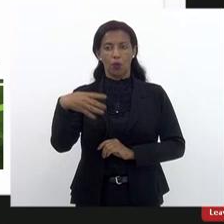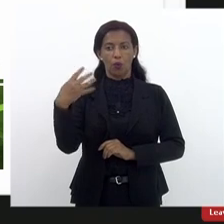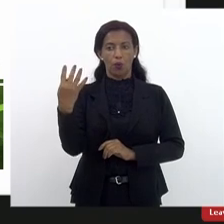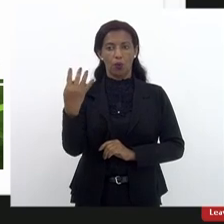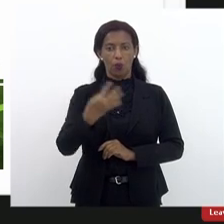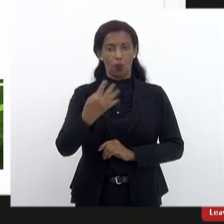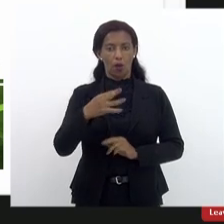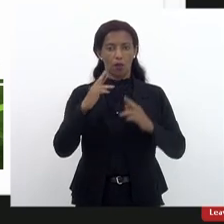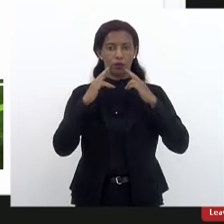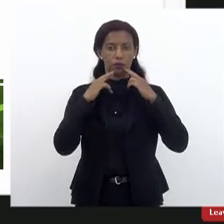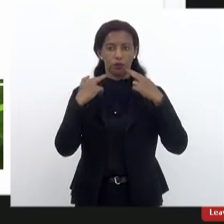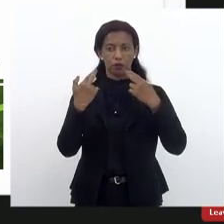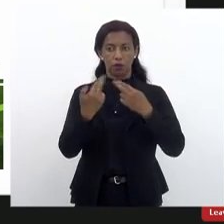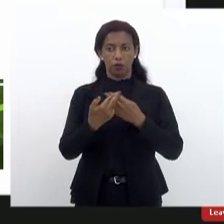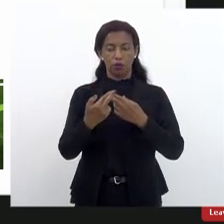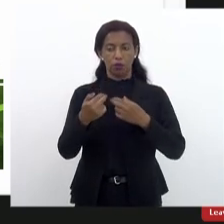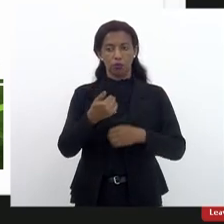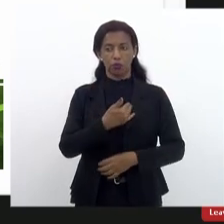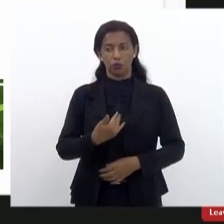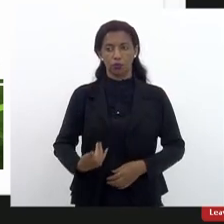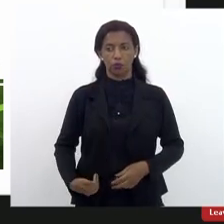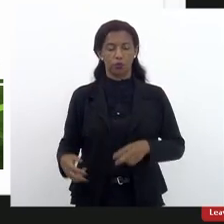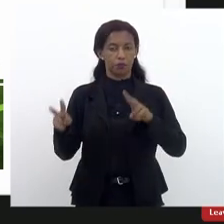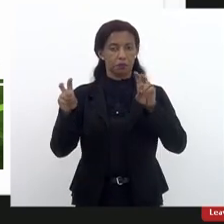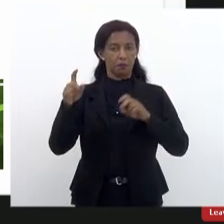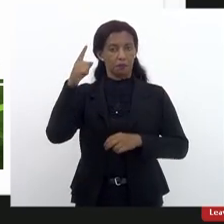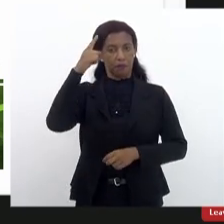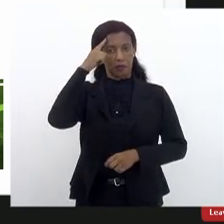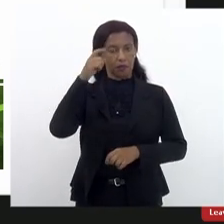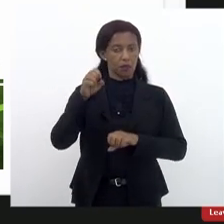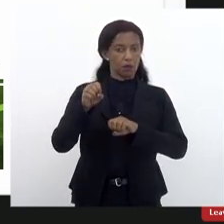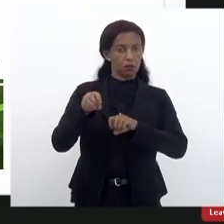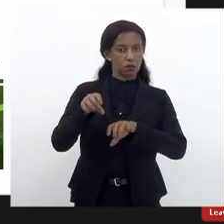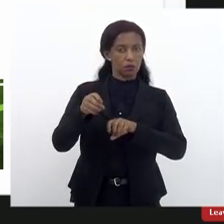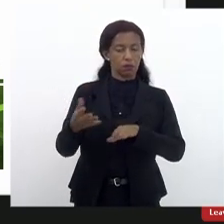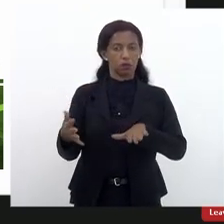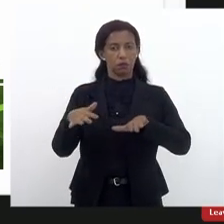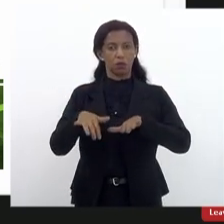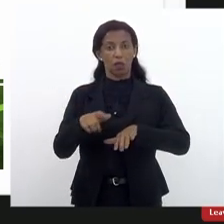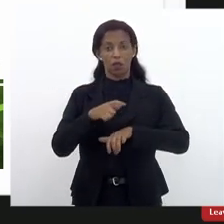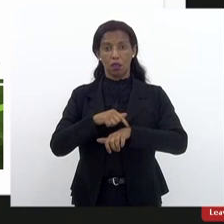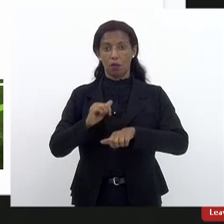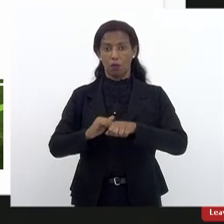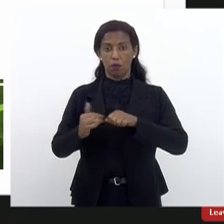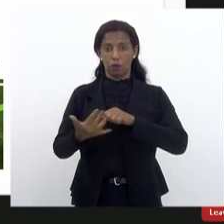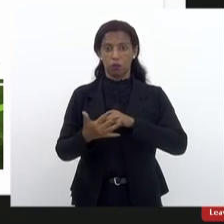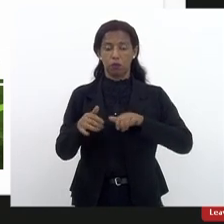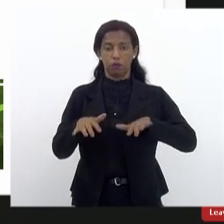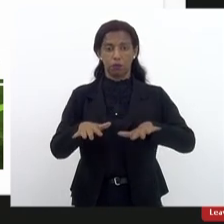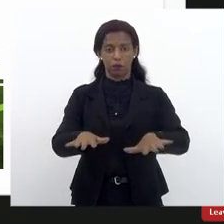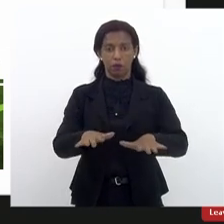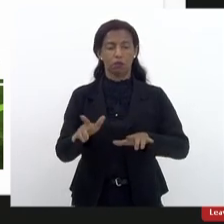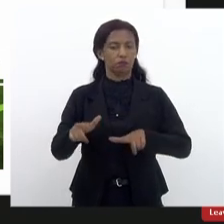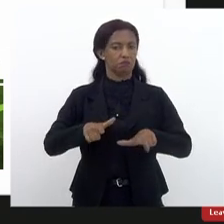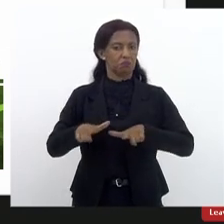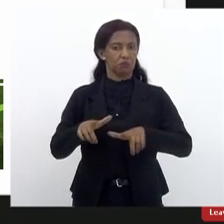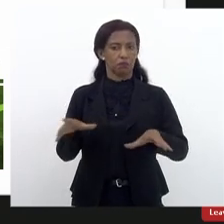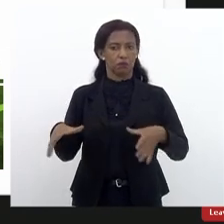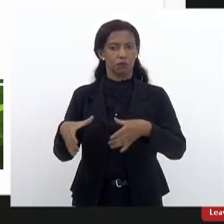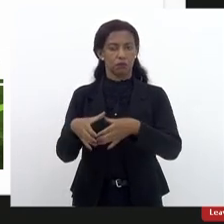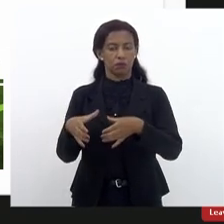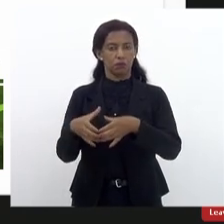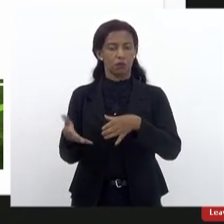realizamos quatro reuniões públicas, o tema foi pensando em educação inclusiva em tempo de pandemia, um trabalho excepcional da Comissão